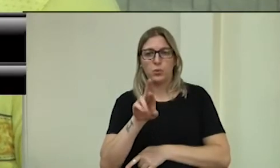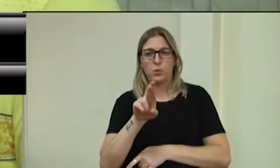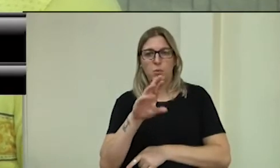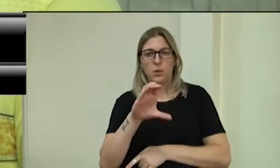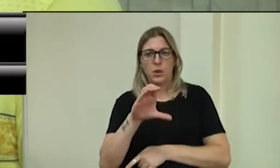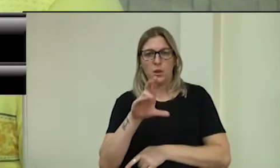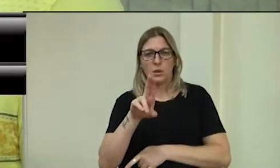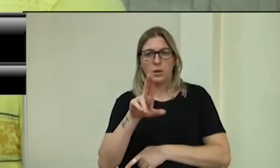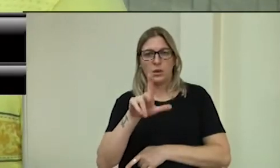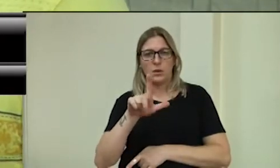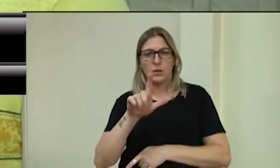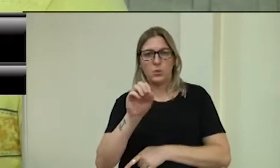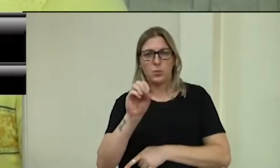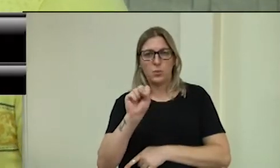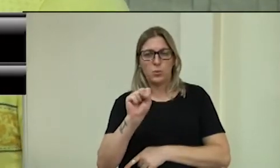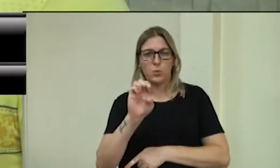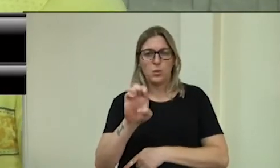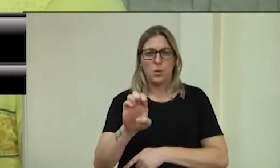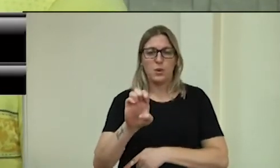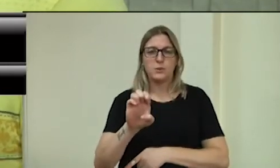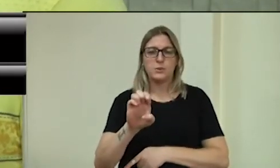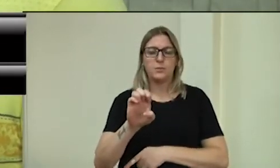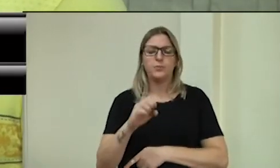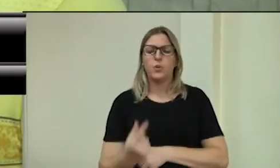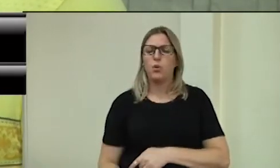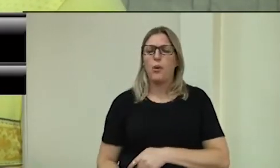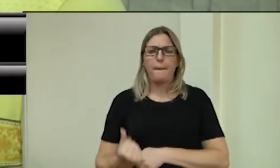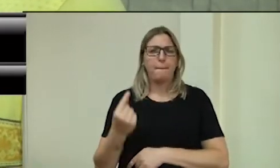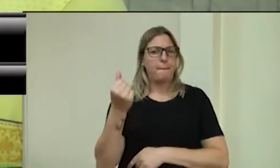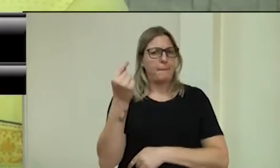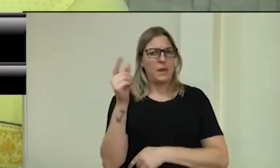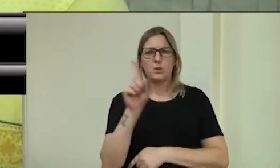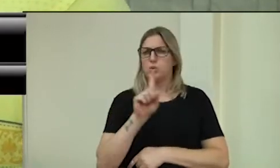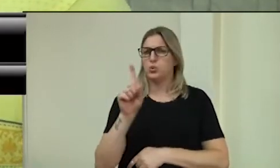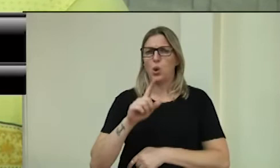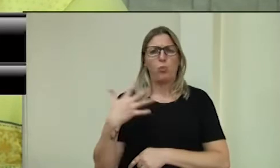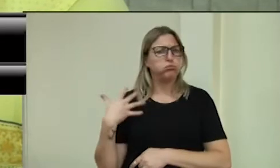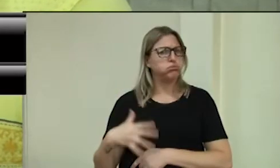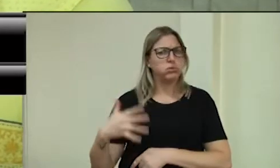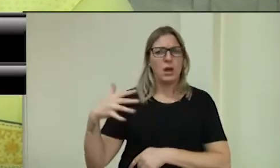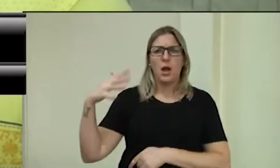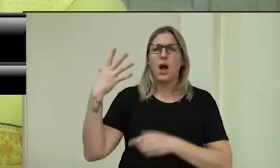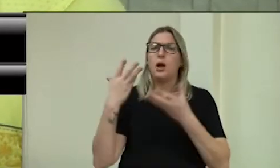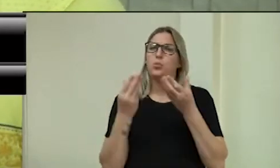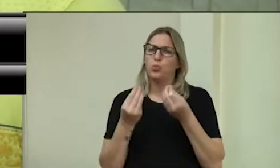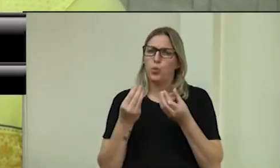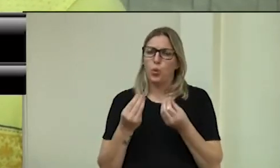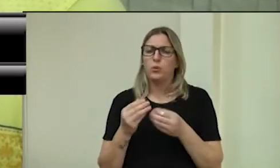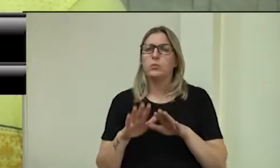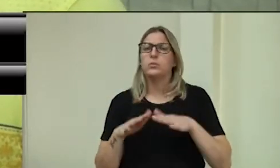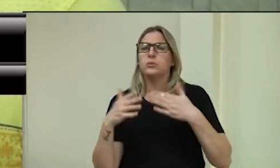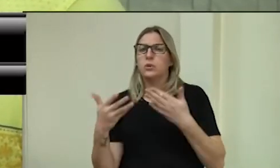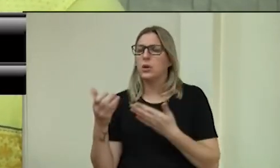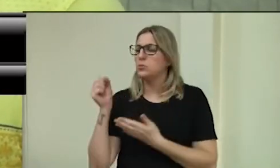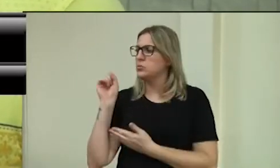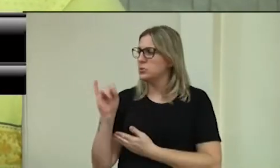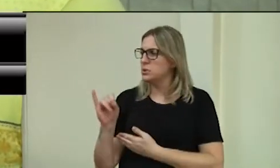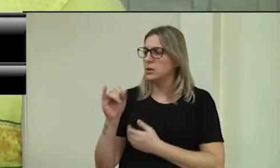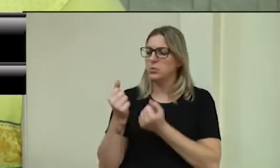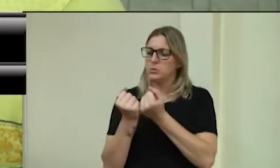gente vê no poder público. Então, se a mesa diretora puder olhar com carinho, pode